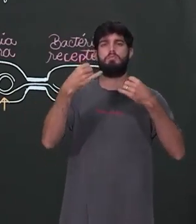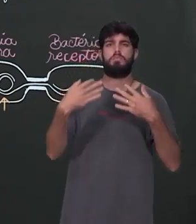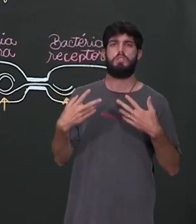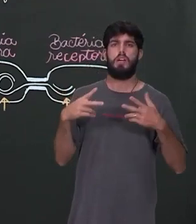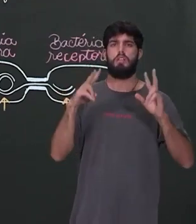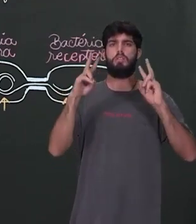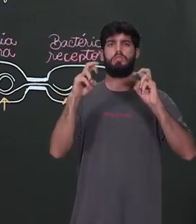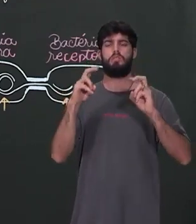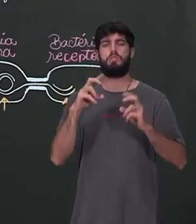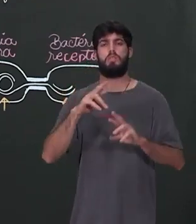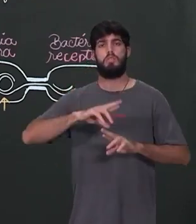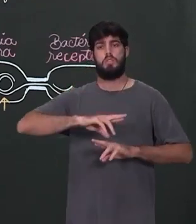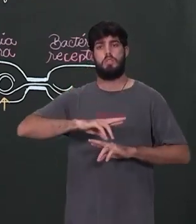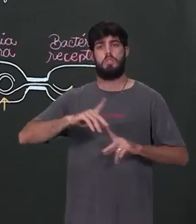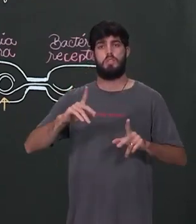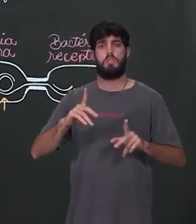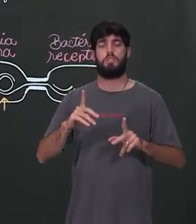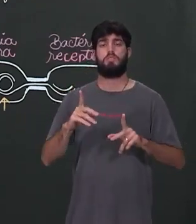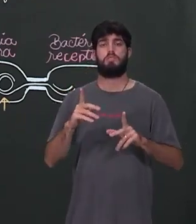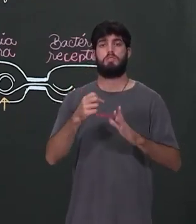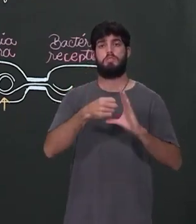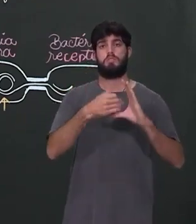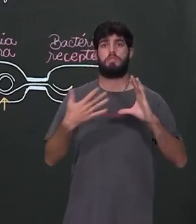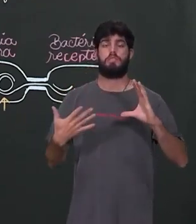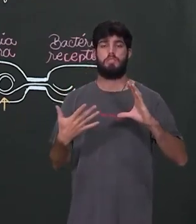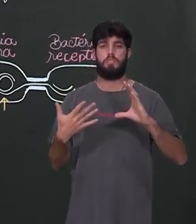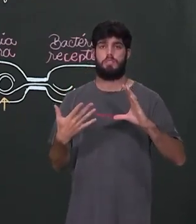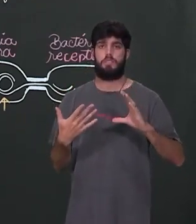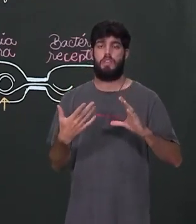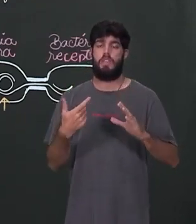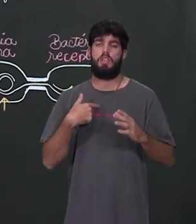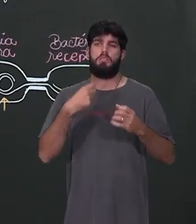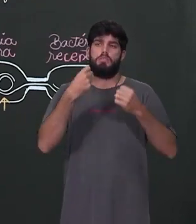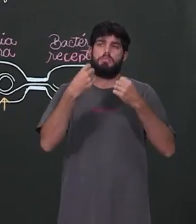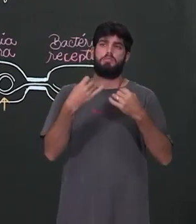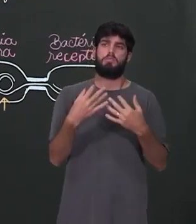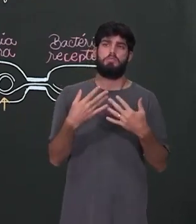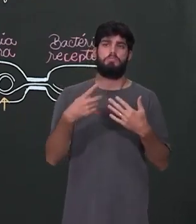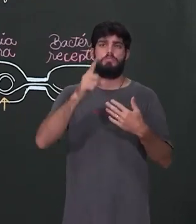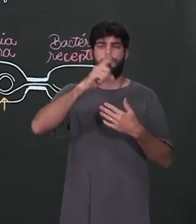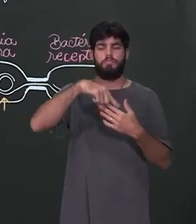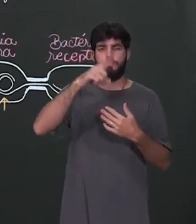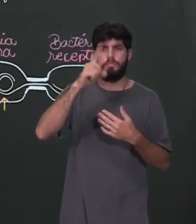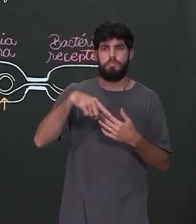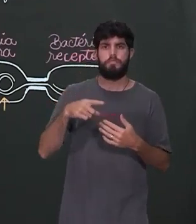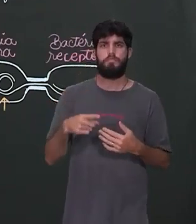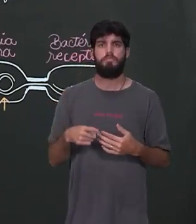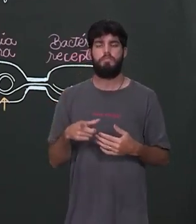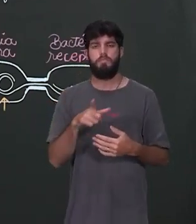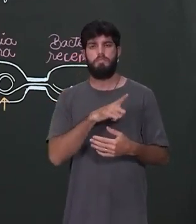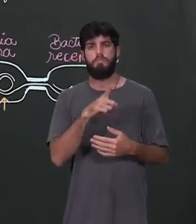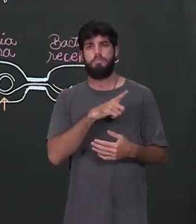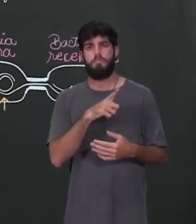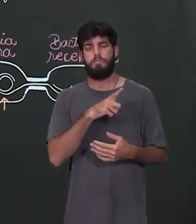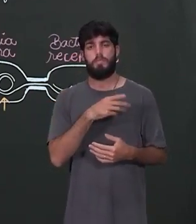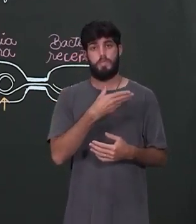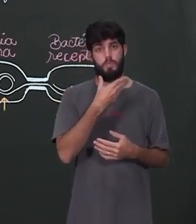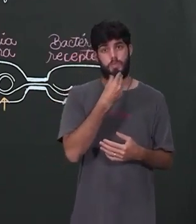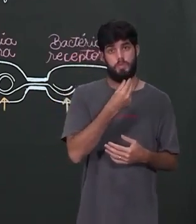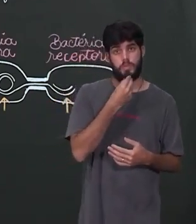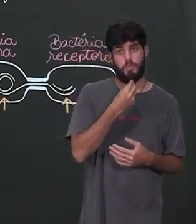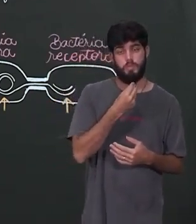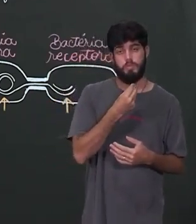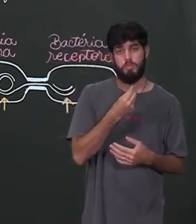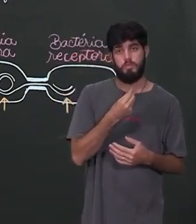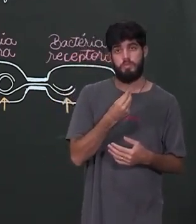de diversidade de características entre os seres. Eu estou falando de variação. Eu tenho, então, um macho